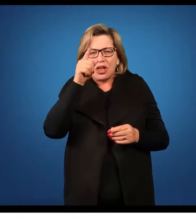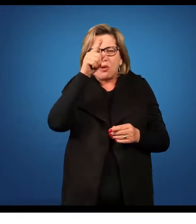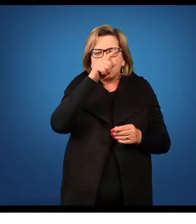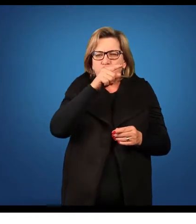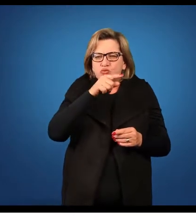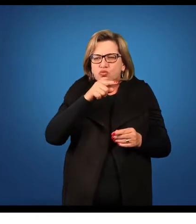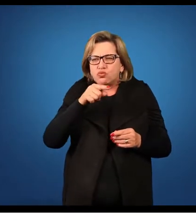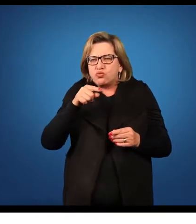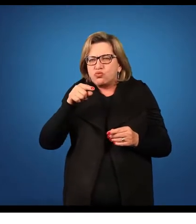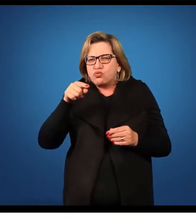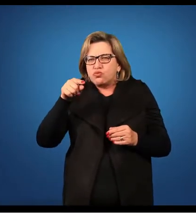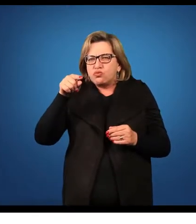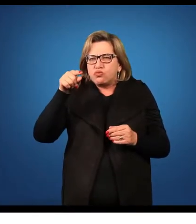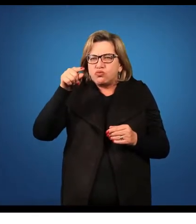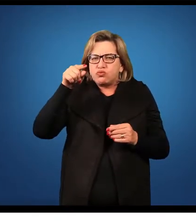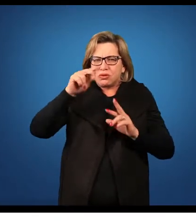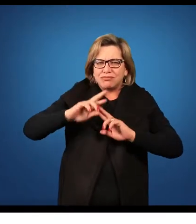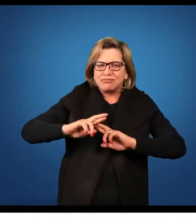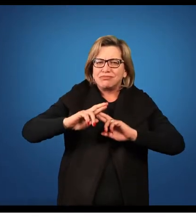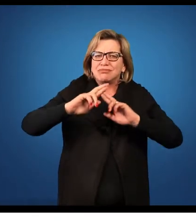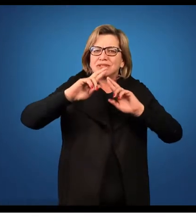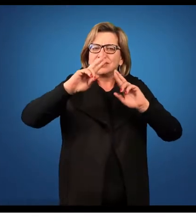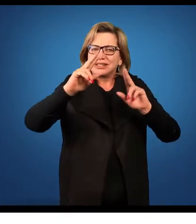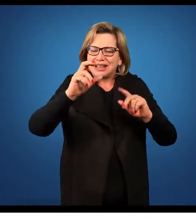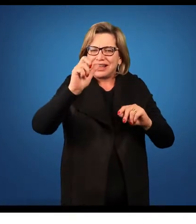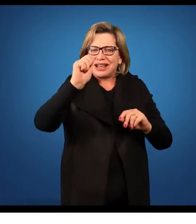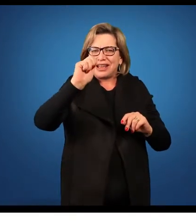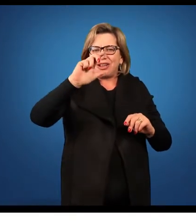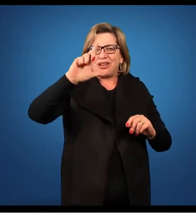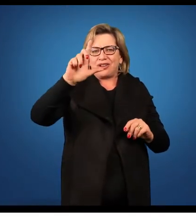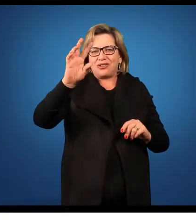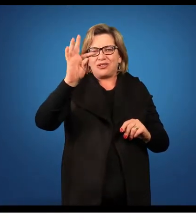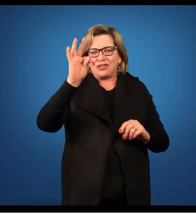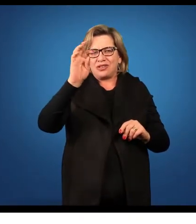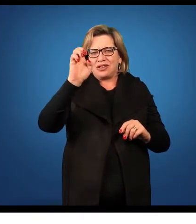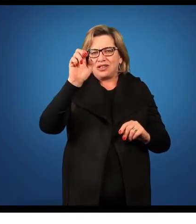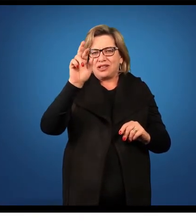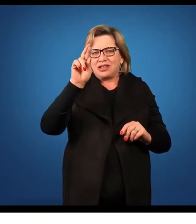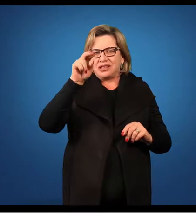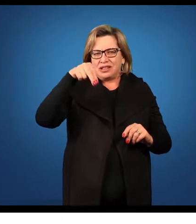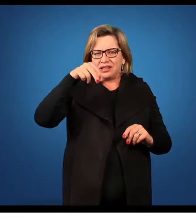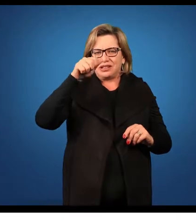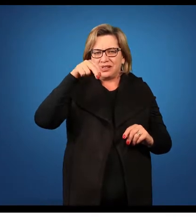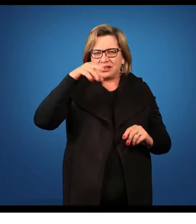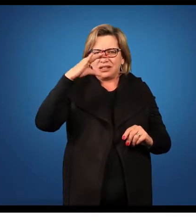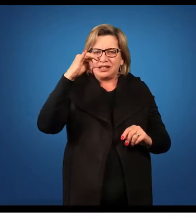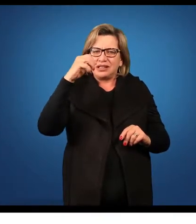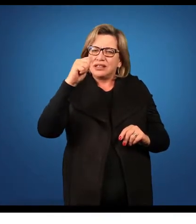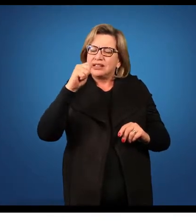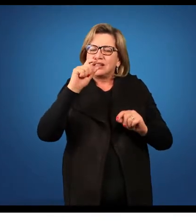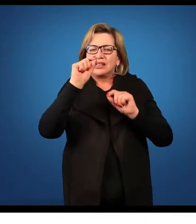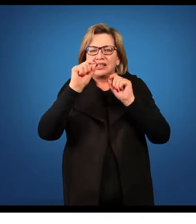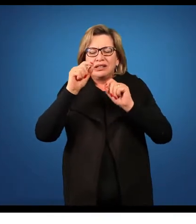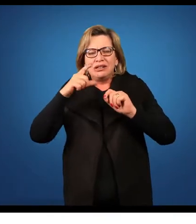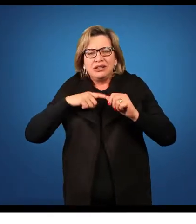alternância de gerações. Essa alternância de gerações, ela tinha uma fase esporofítica, que